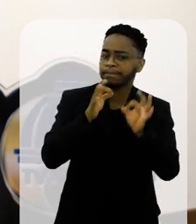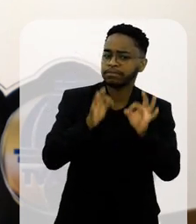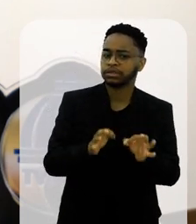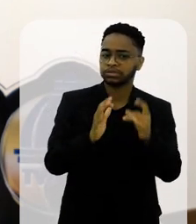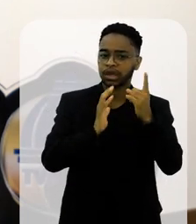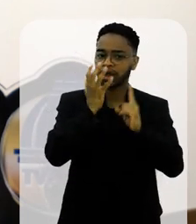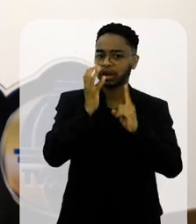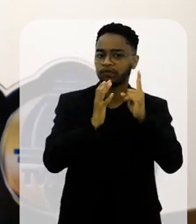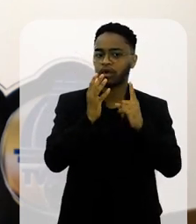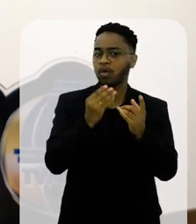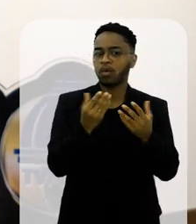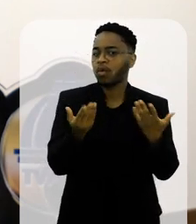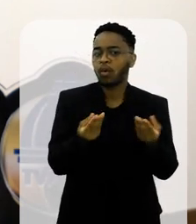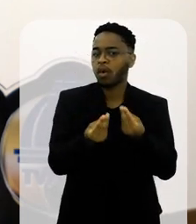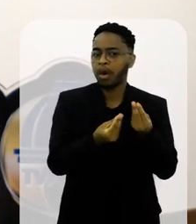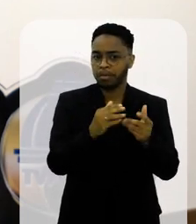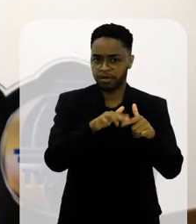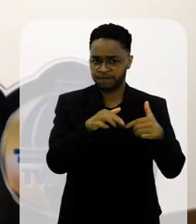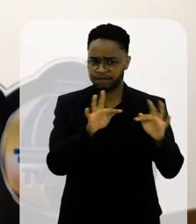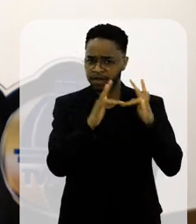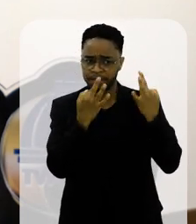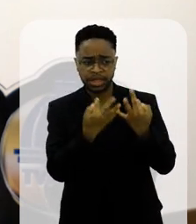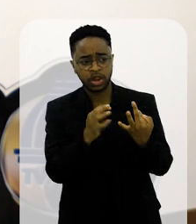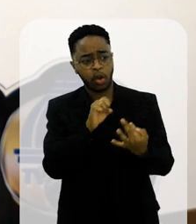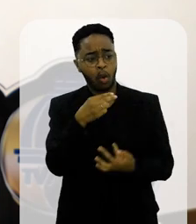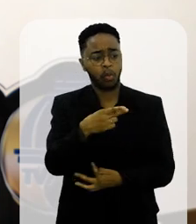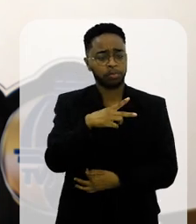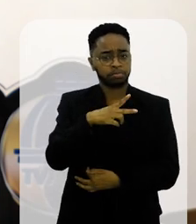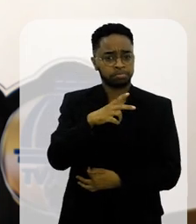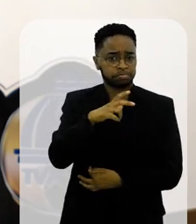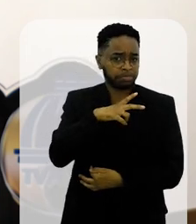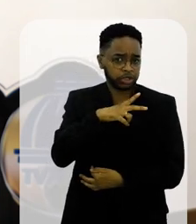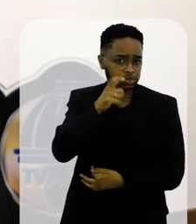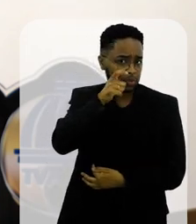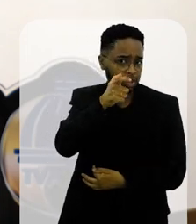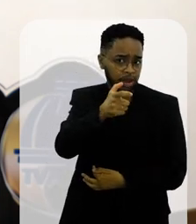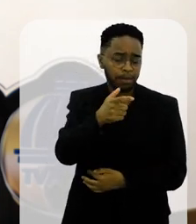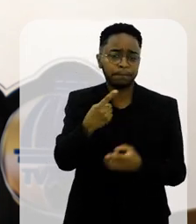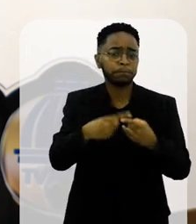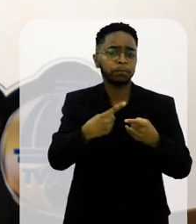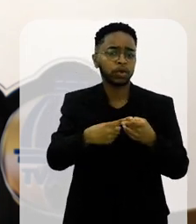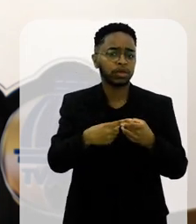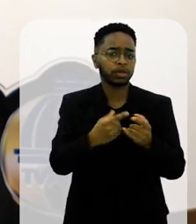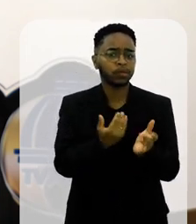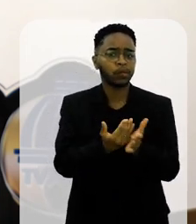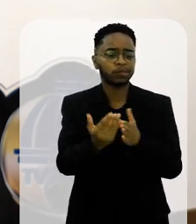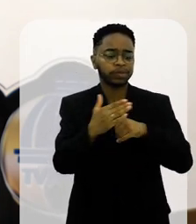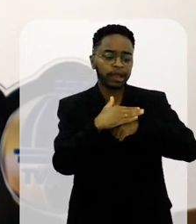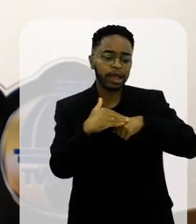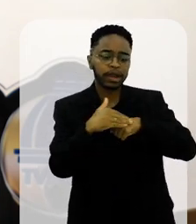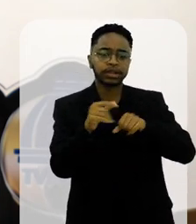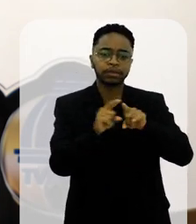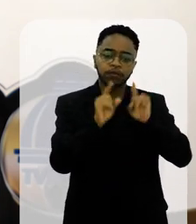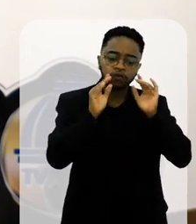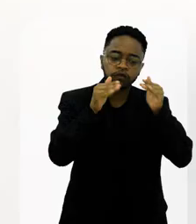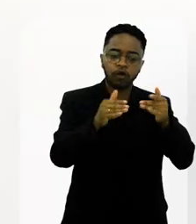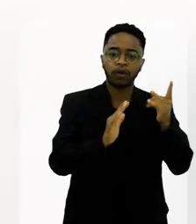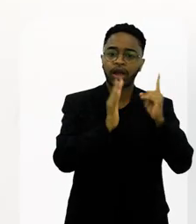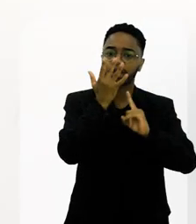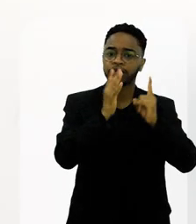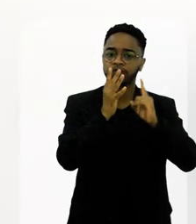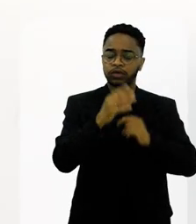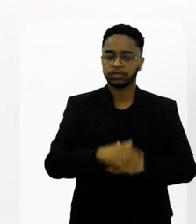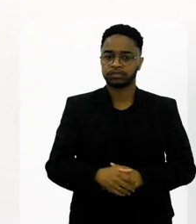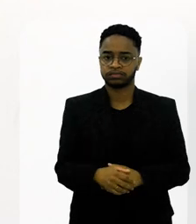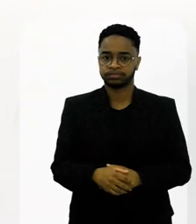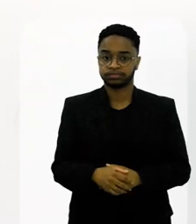especificamente de Carnaval? É uma atriz familiar? É interesse pessoal? O que te levou a ter esse carinho e esse